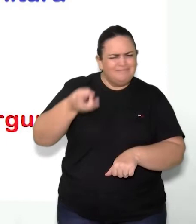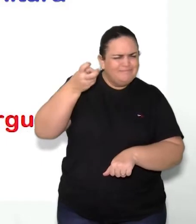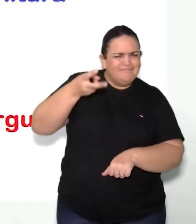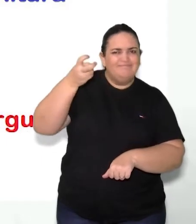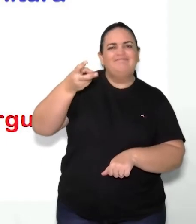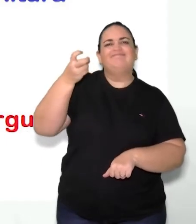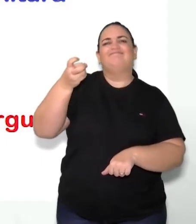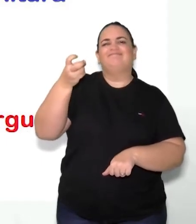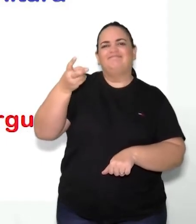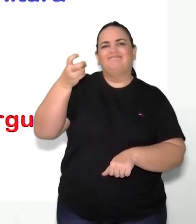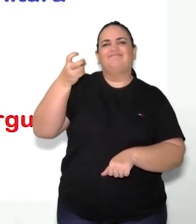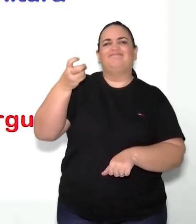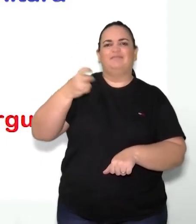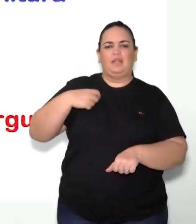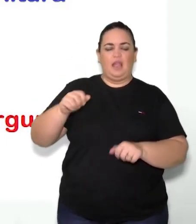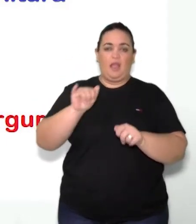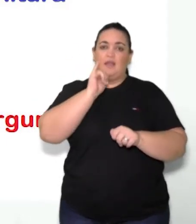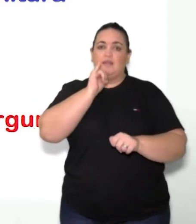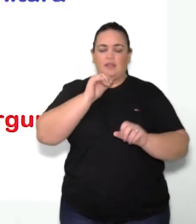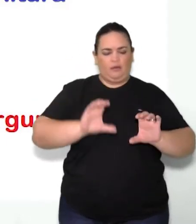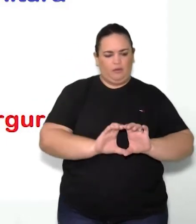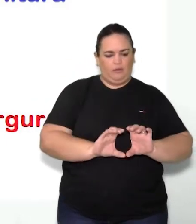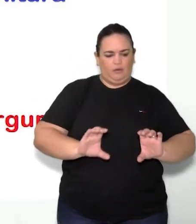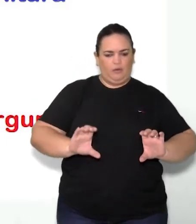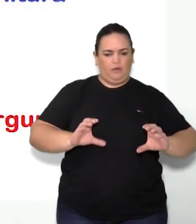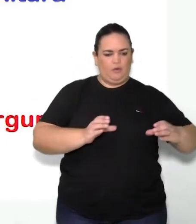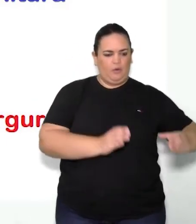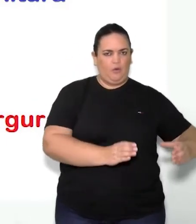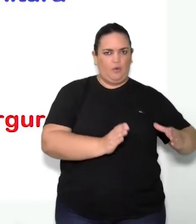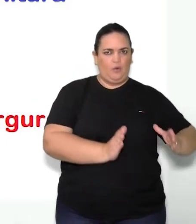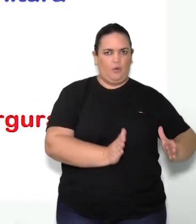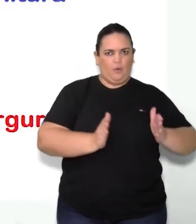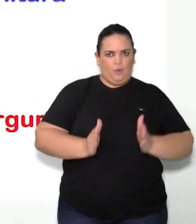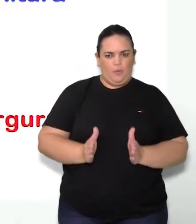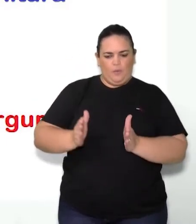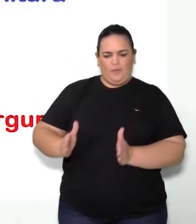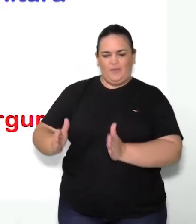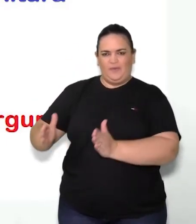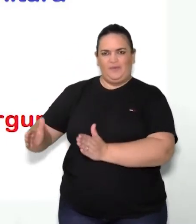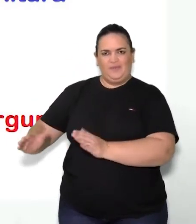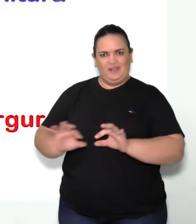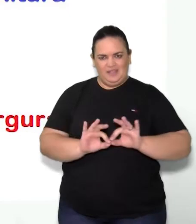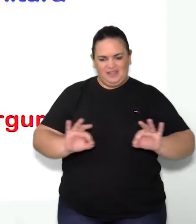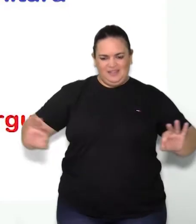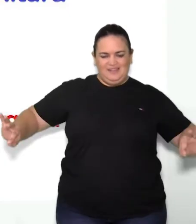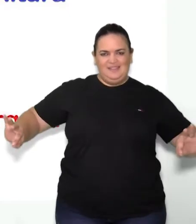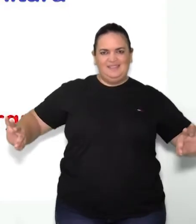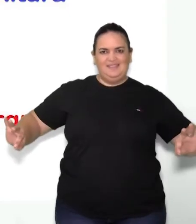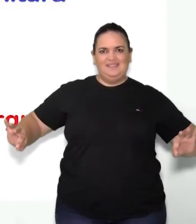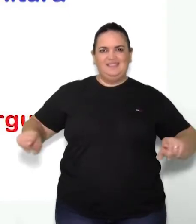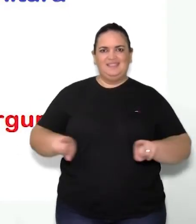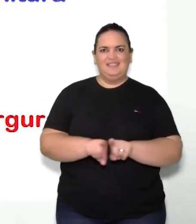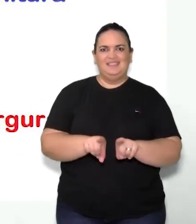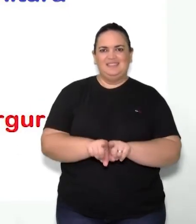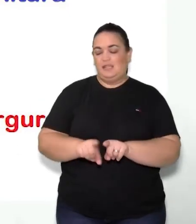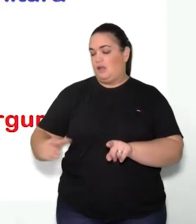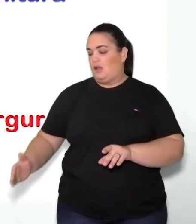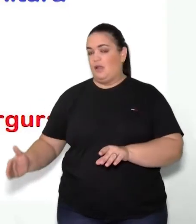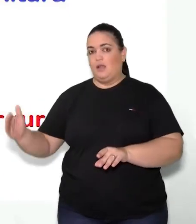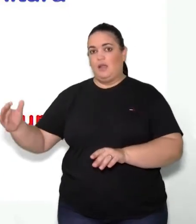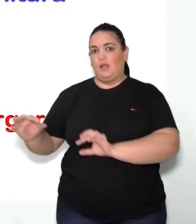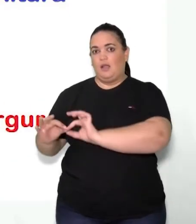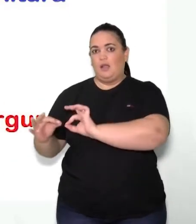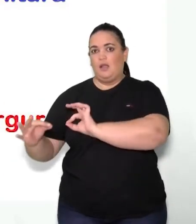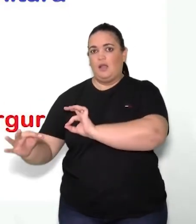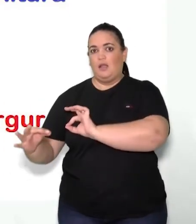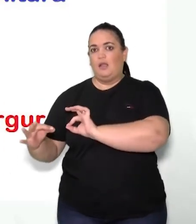tá? Temos aqui na parte de baixo a questão do comprimento, na lateral a largura e